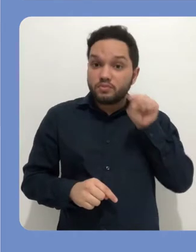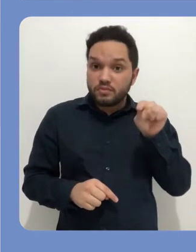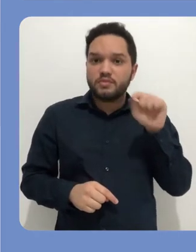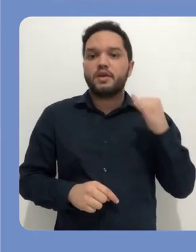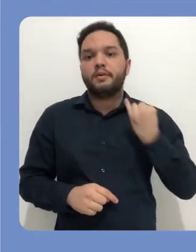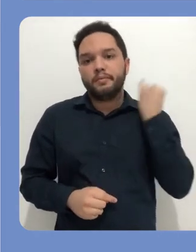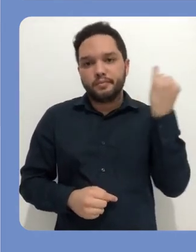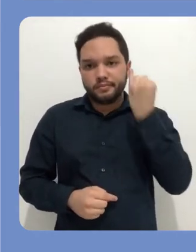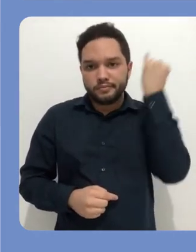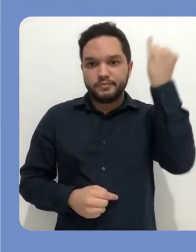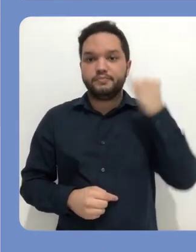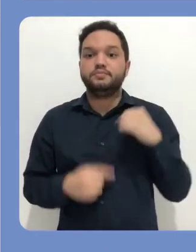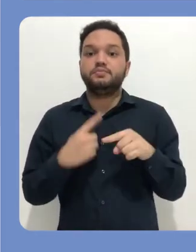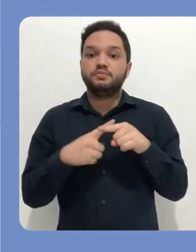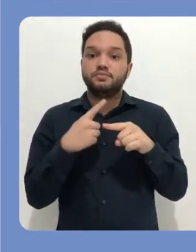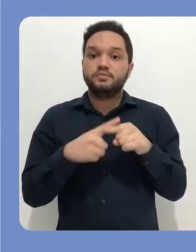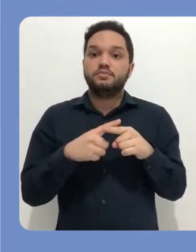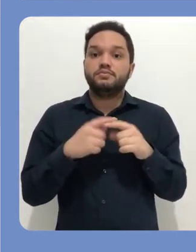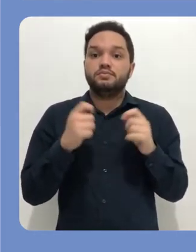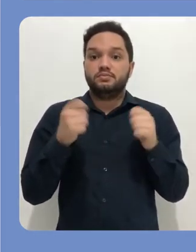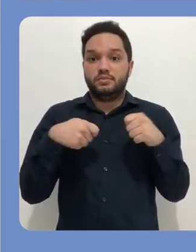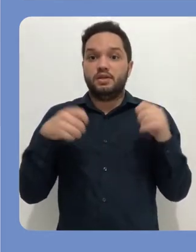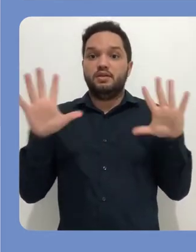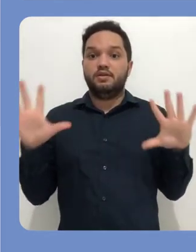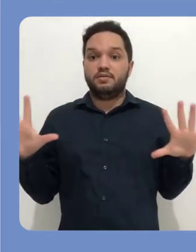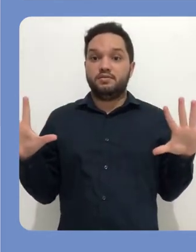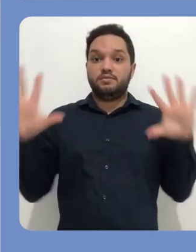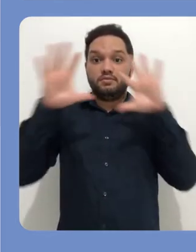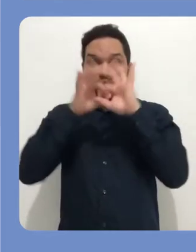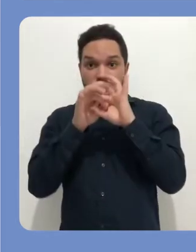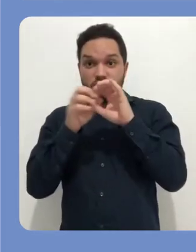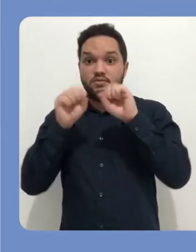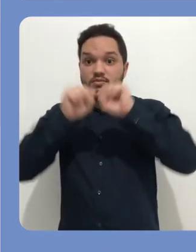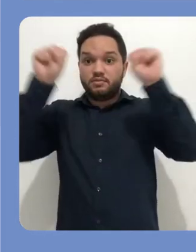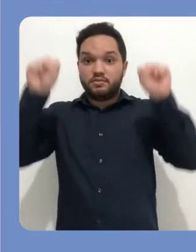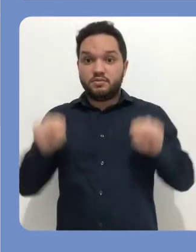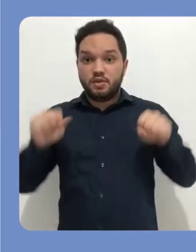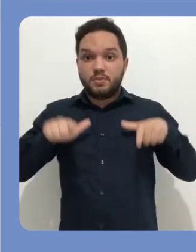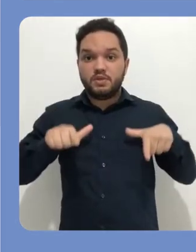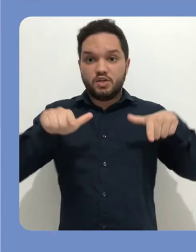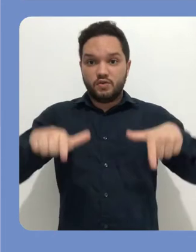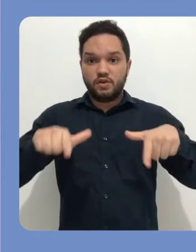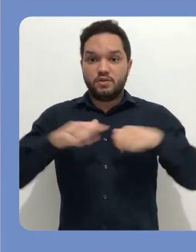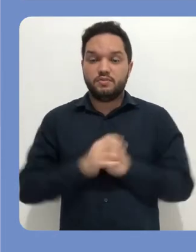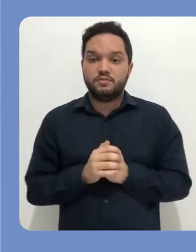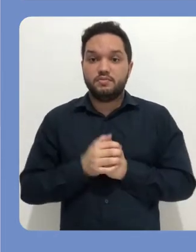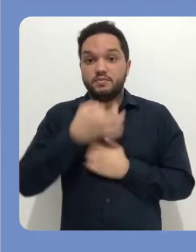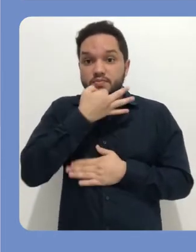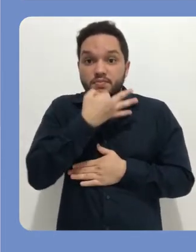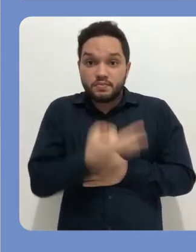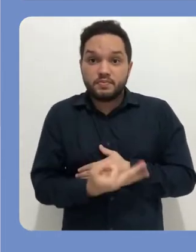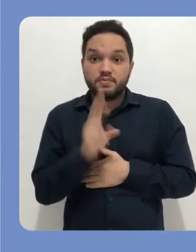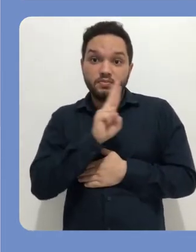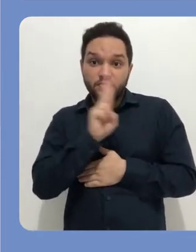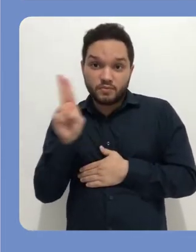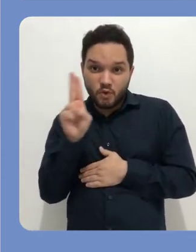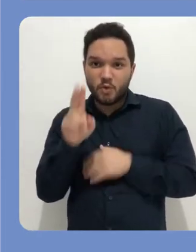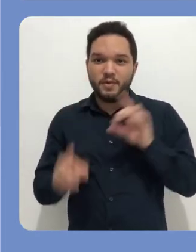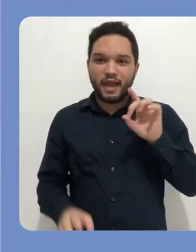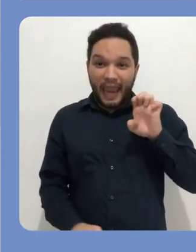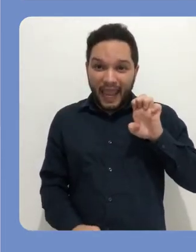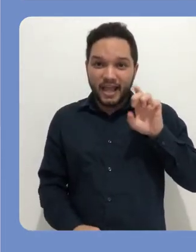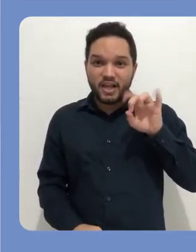seguinte é o nome da edição. É uma informação de grande importância. É através dele que é feita a sincronização com o sistema de